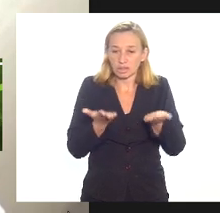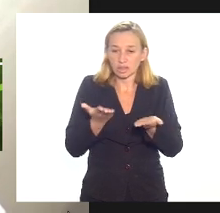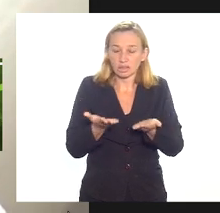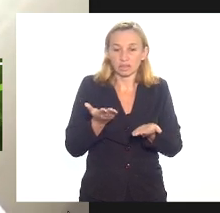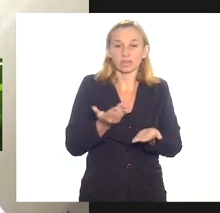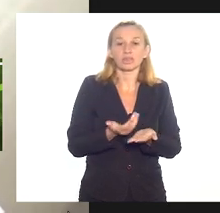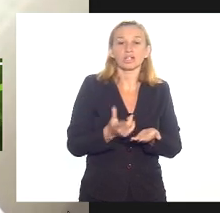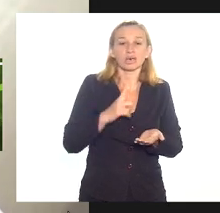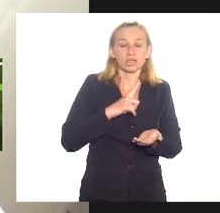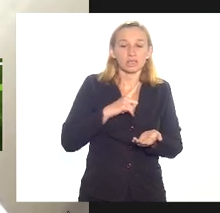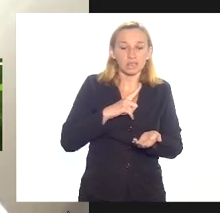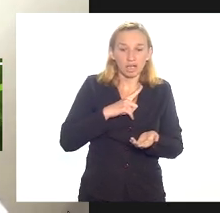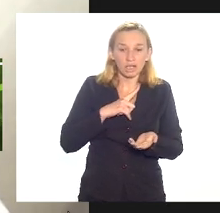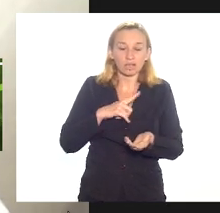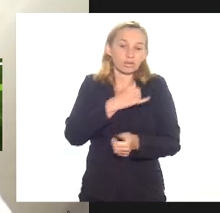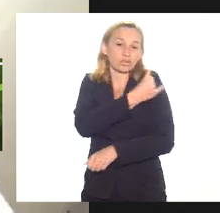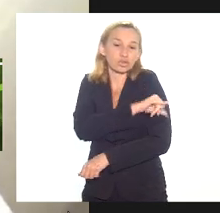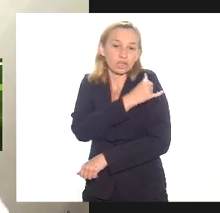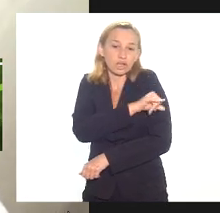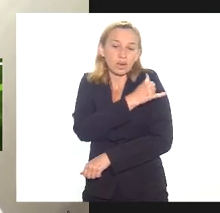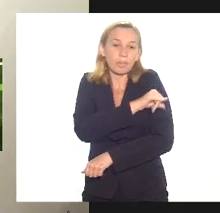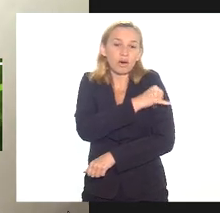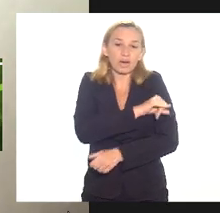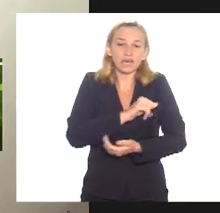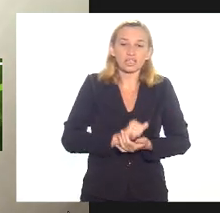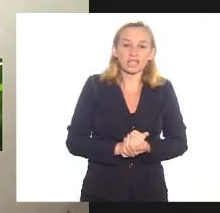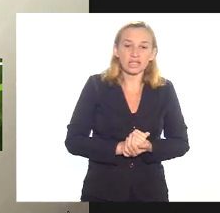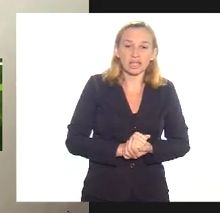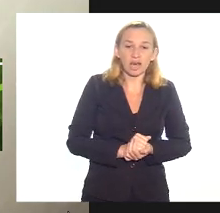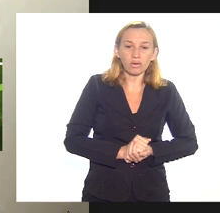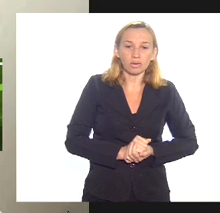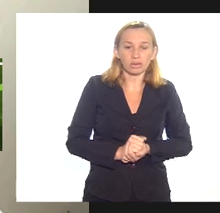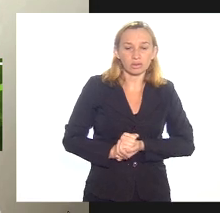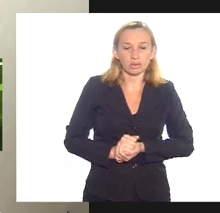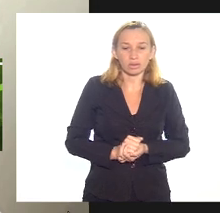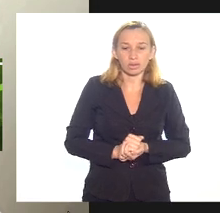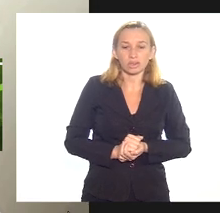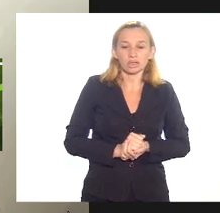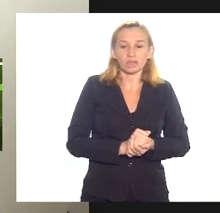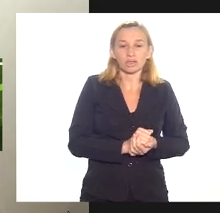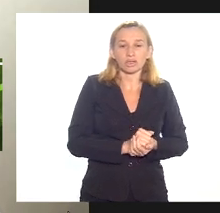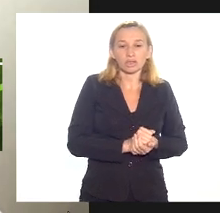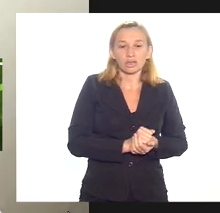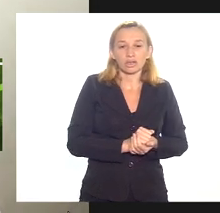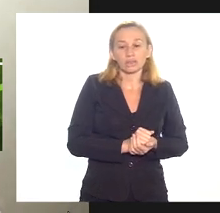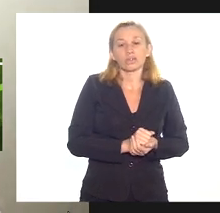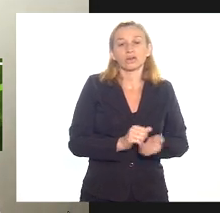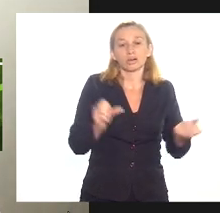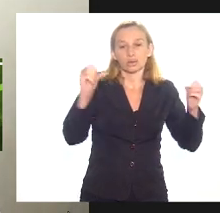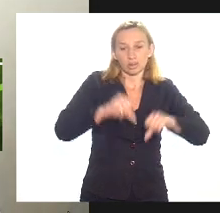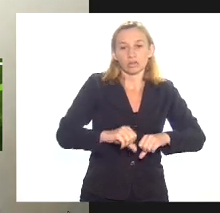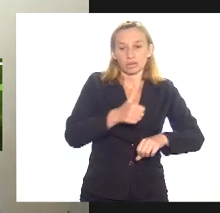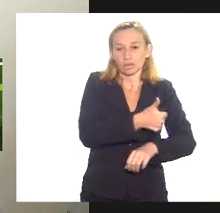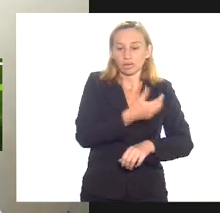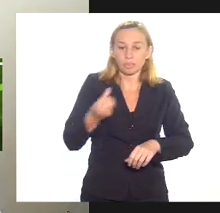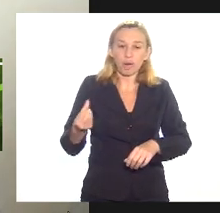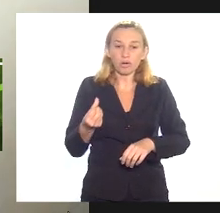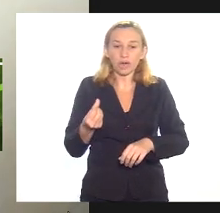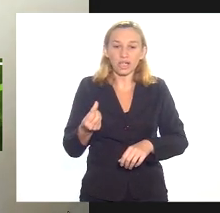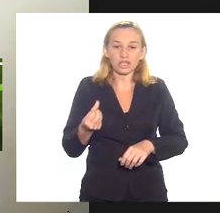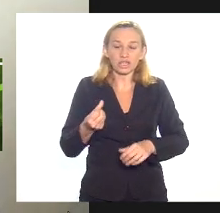no Rio de Janeiro há bastante tempo a gente viu que o colapso foi em 2016 mas precisamos